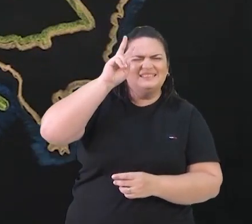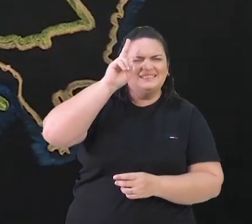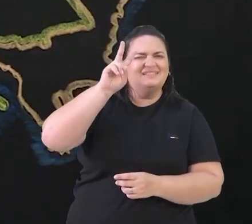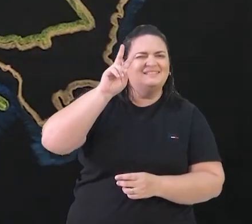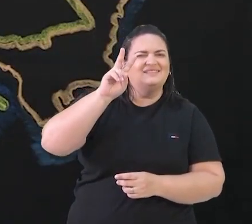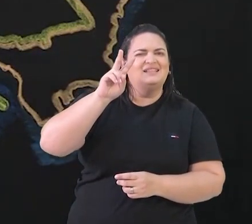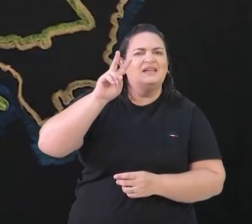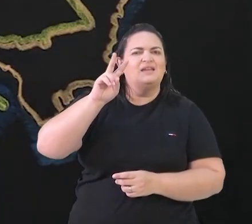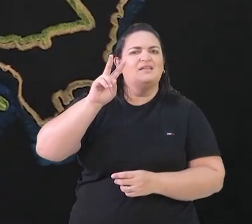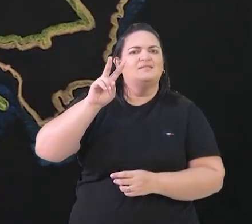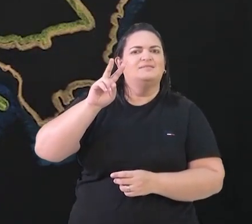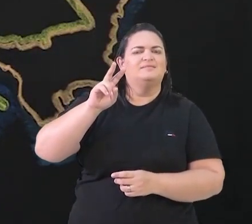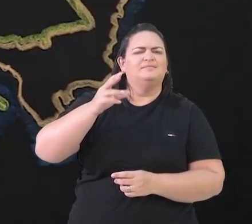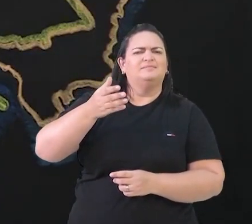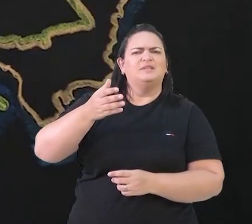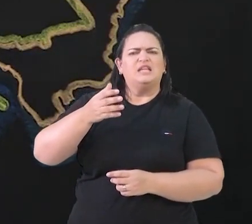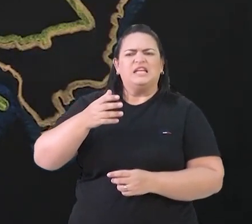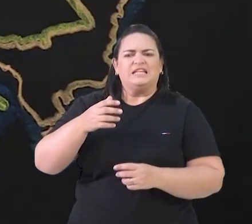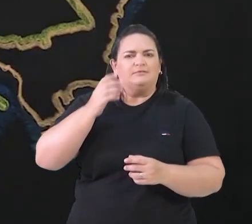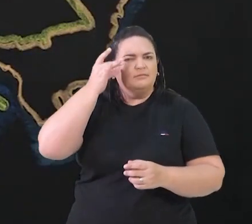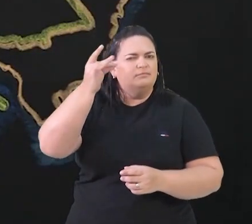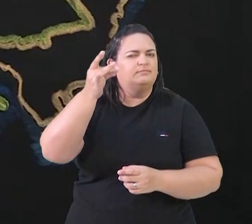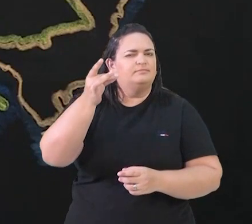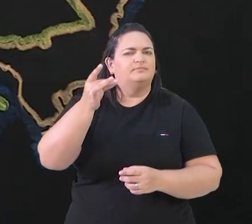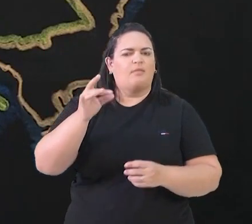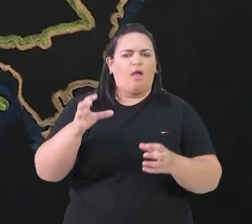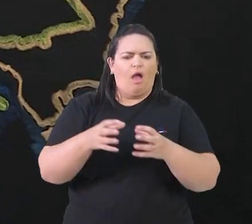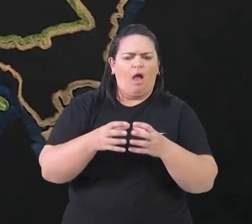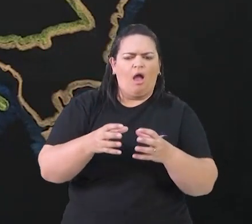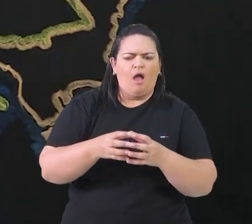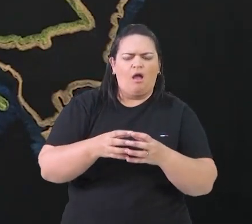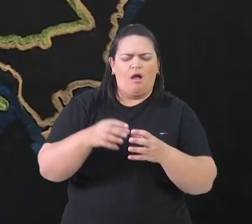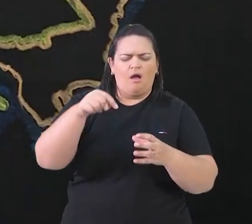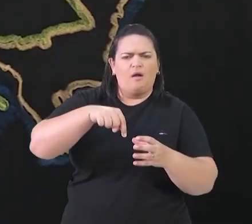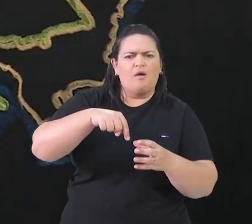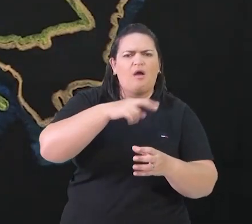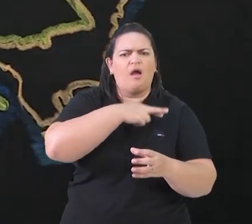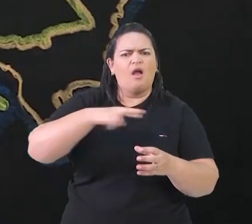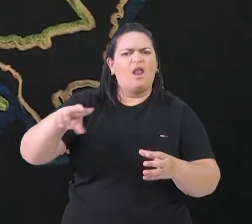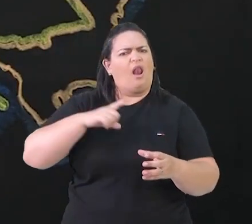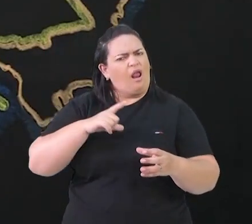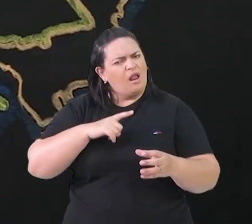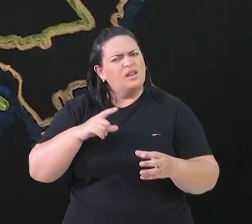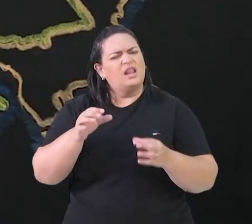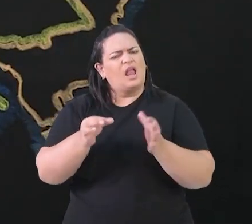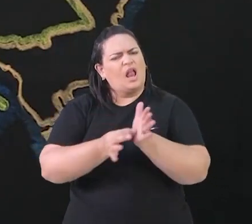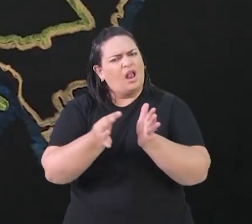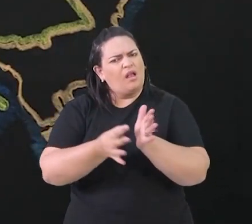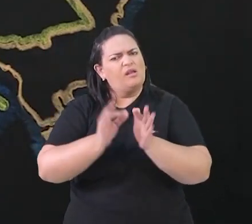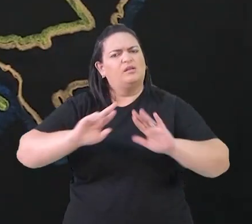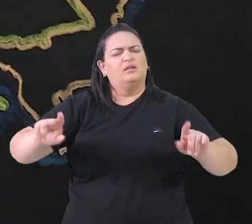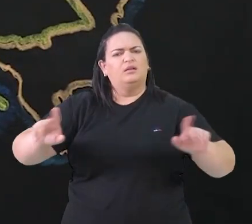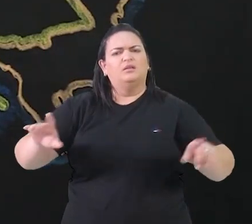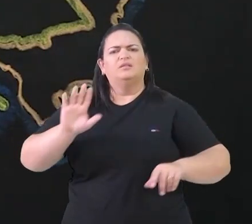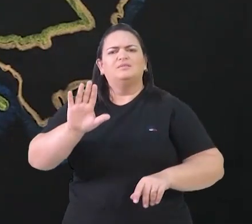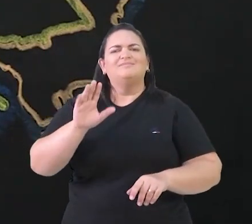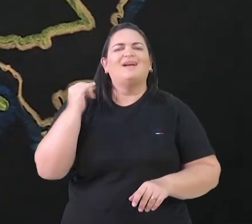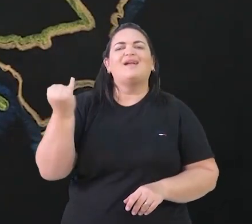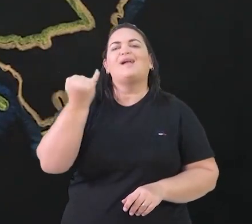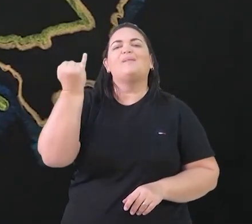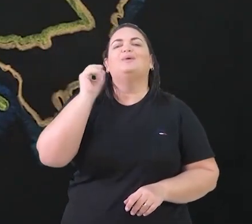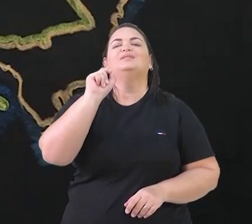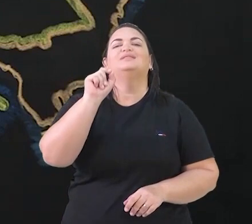gente percebe que, às vezes, os conflitos existem dentro de uma mesma religião, a gente vê como é importante a gente